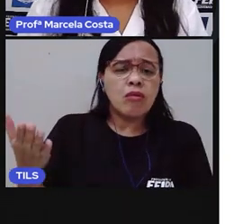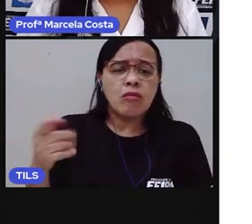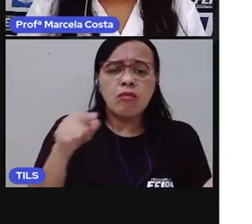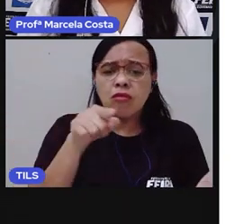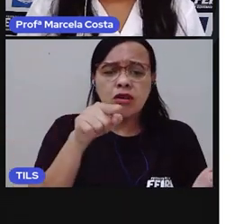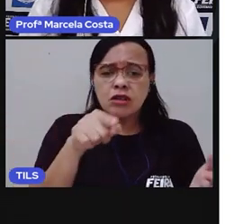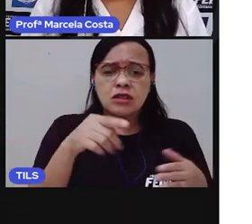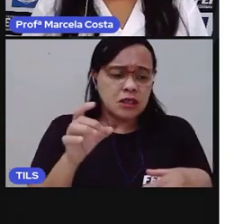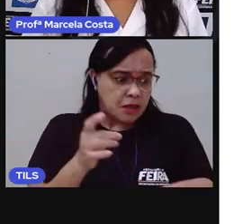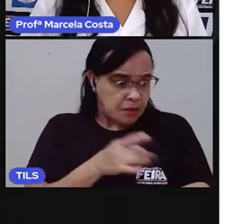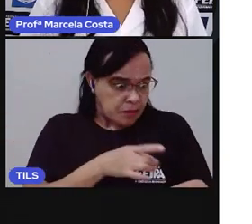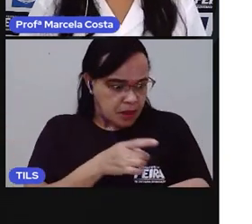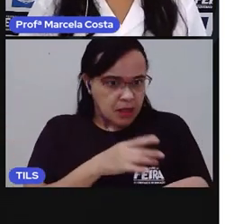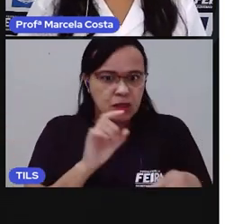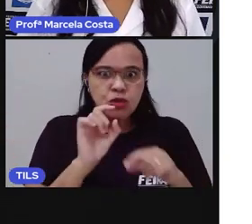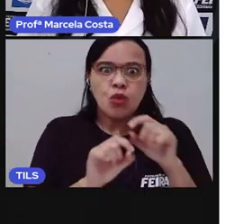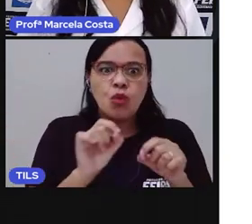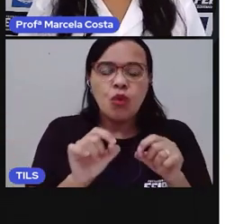medo?